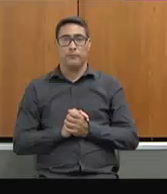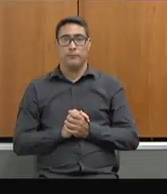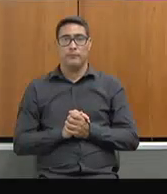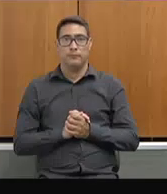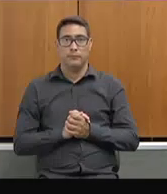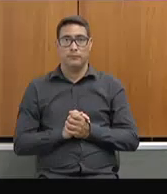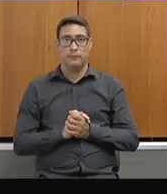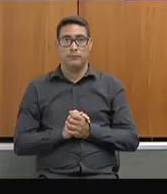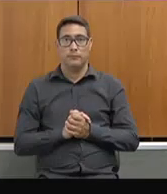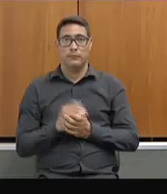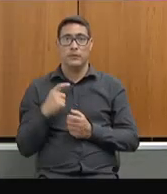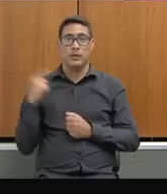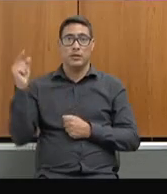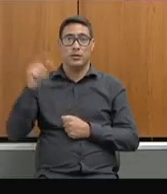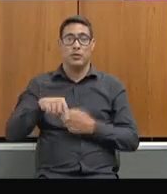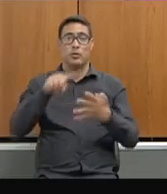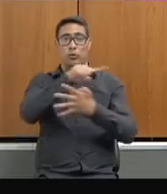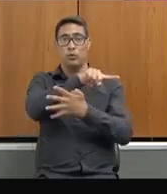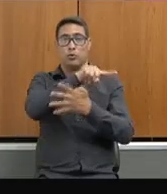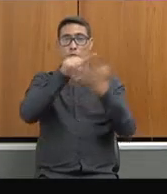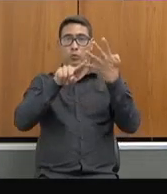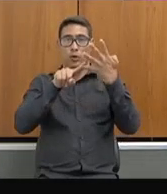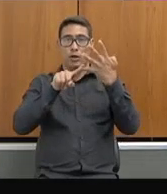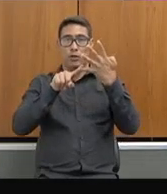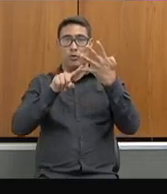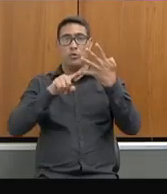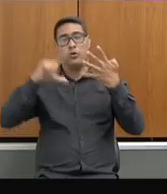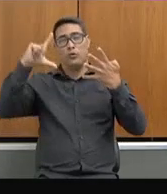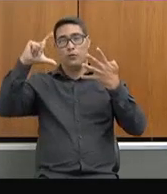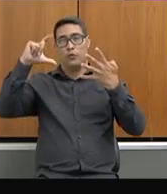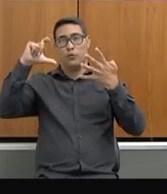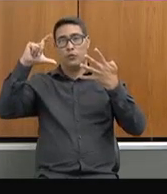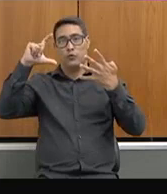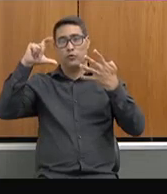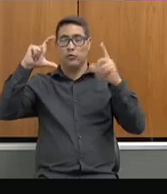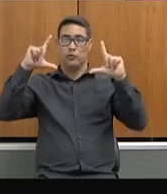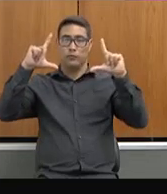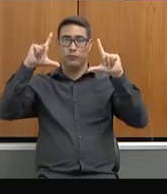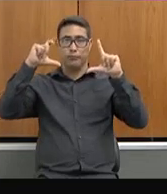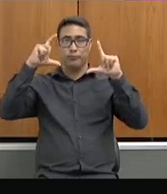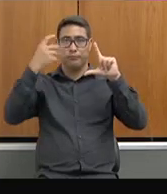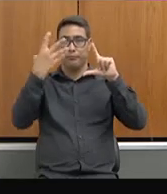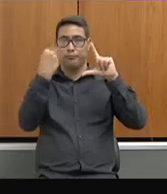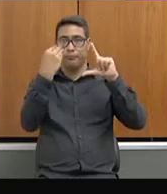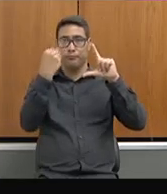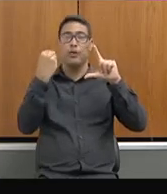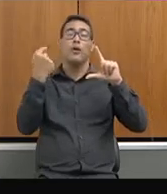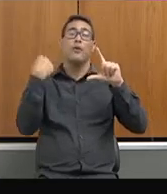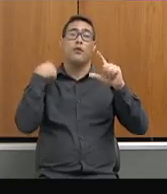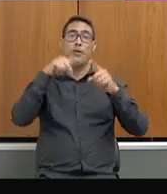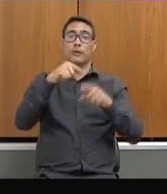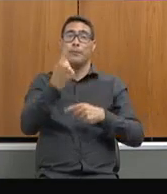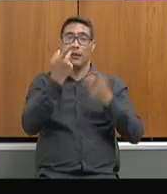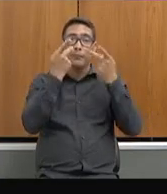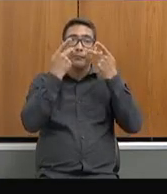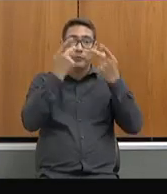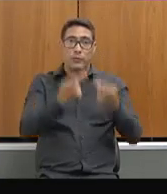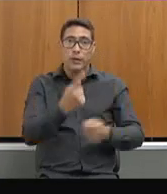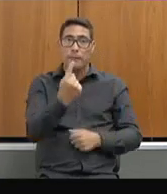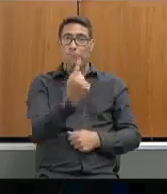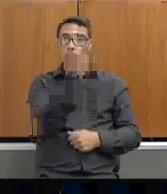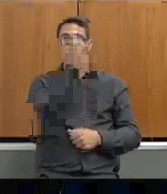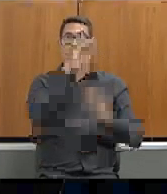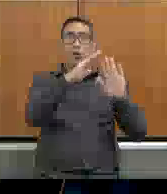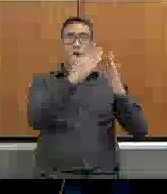Aqui eu trago quatro fotos que, para mim, são bem marcantes dessas visitas. A primeira foto é na escola